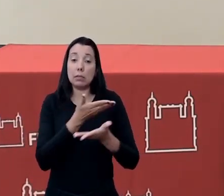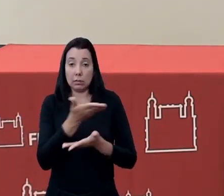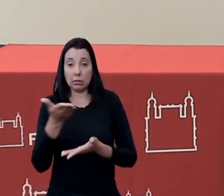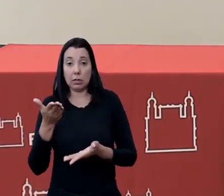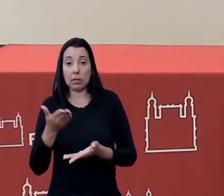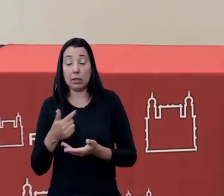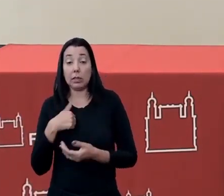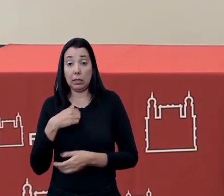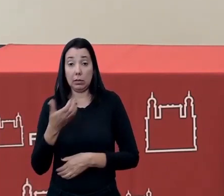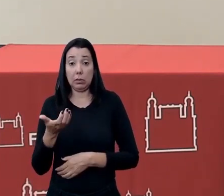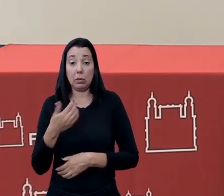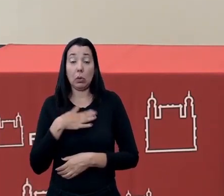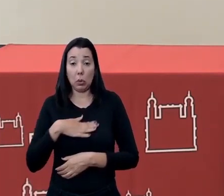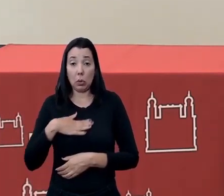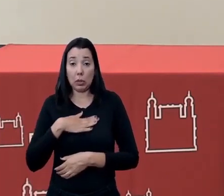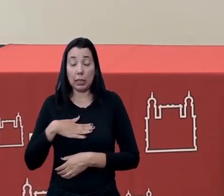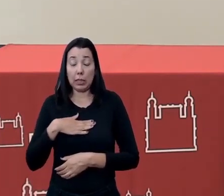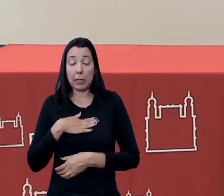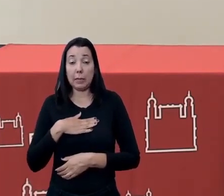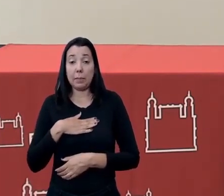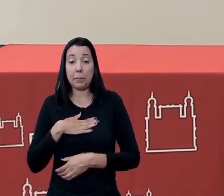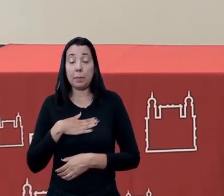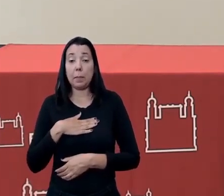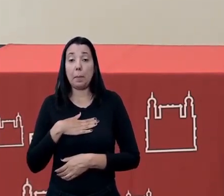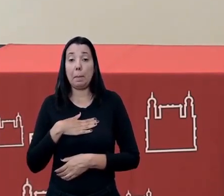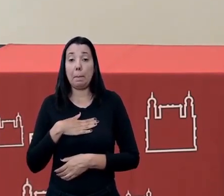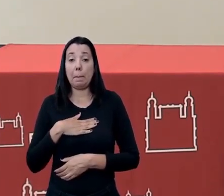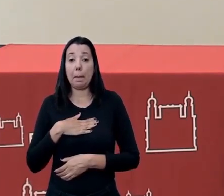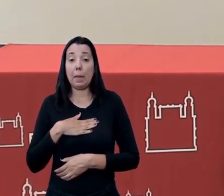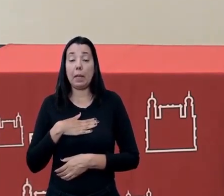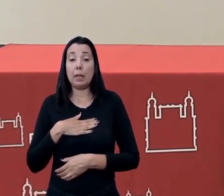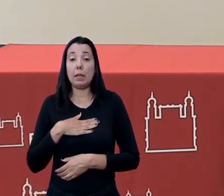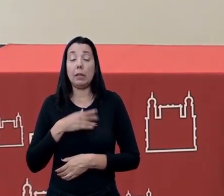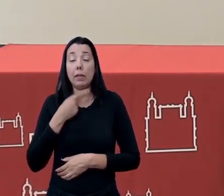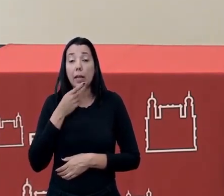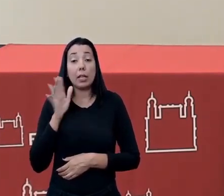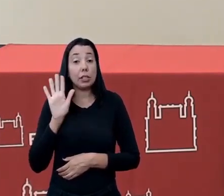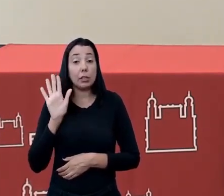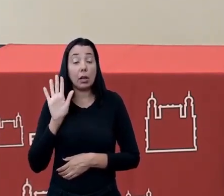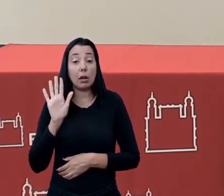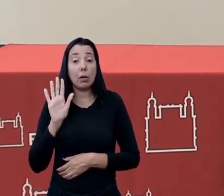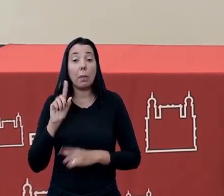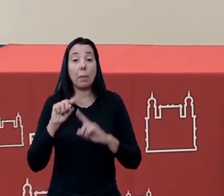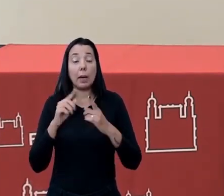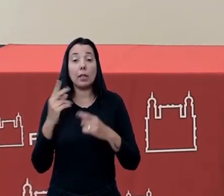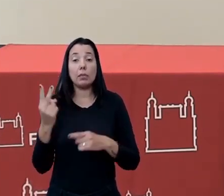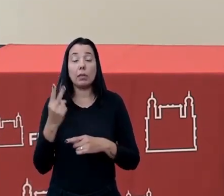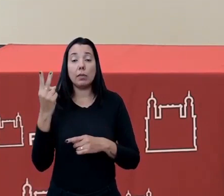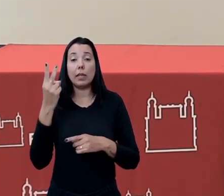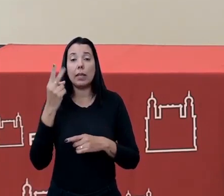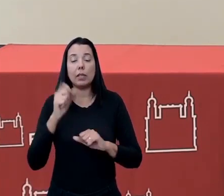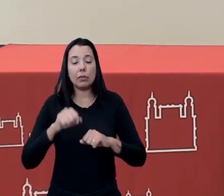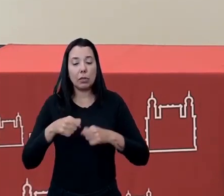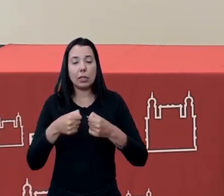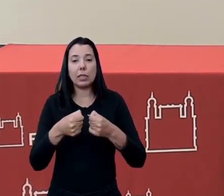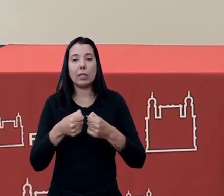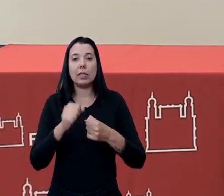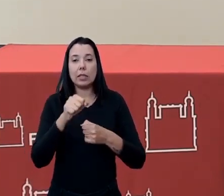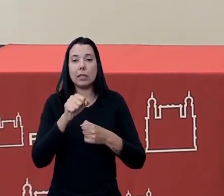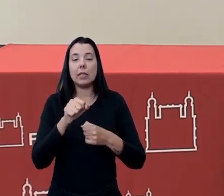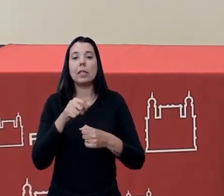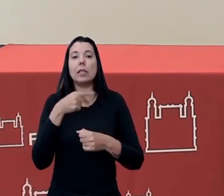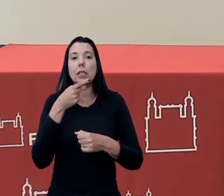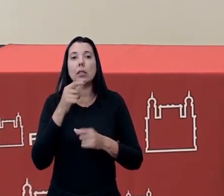vocês eu quero nessa linha me despedir aqui também mais uma vez reforçando o a gente geralmente